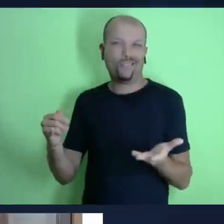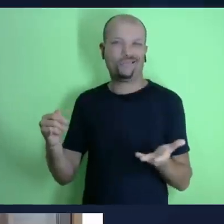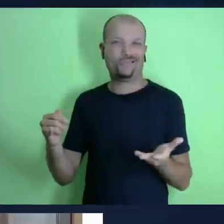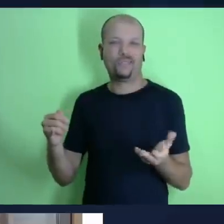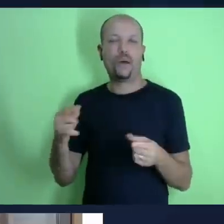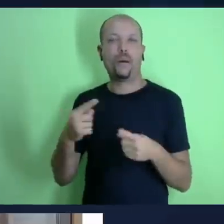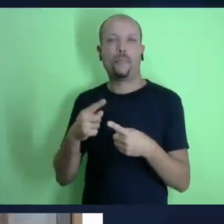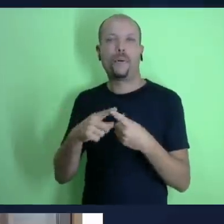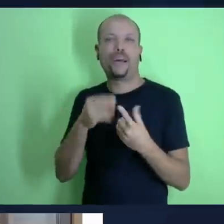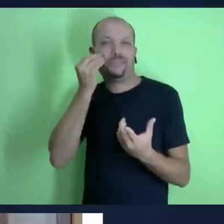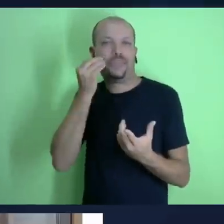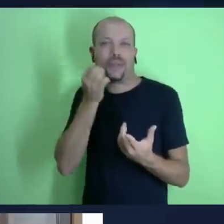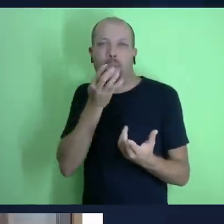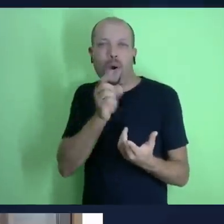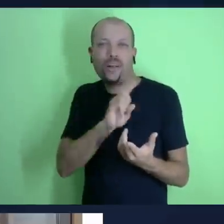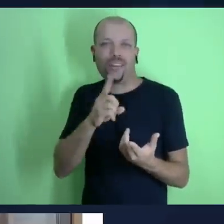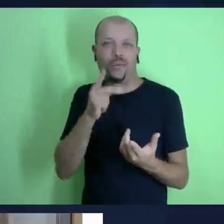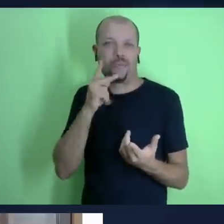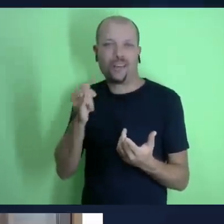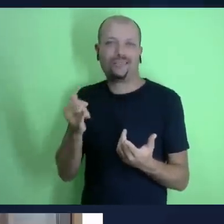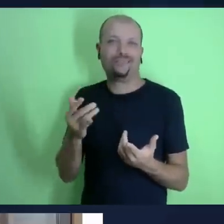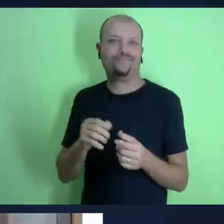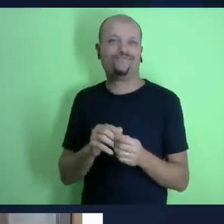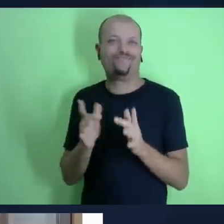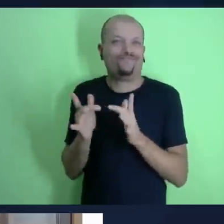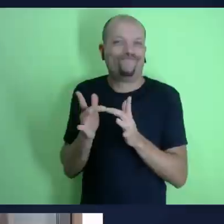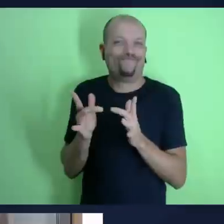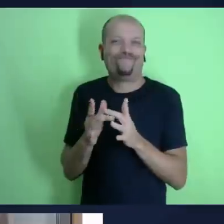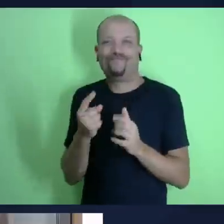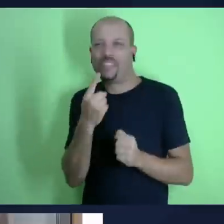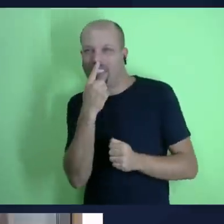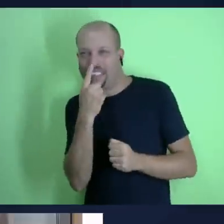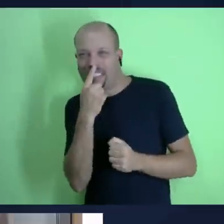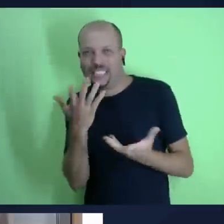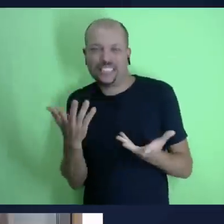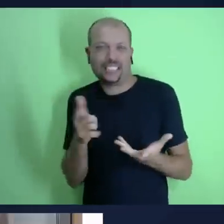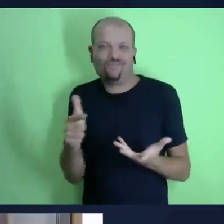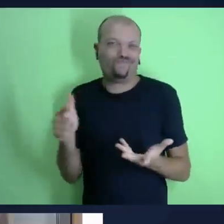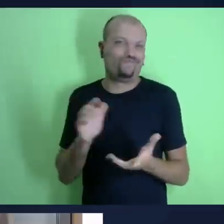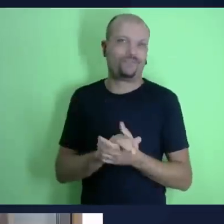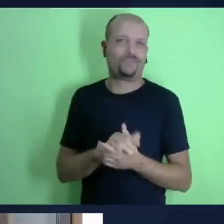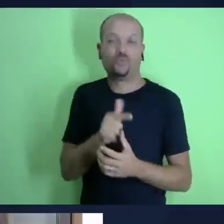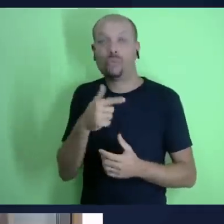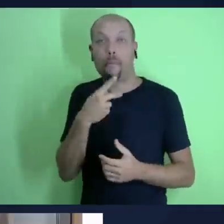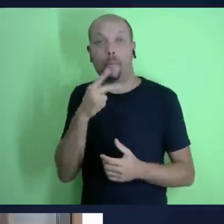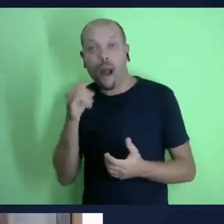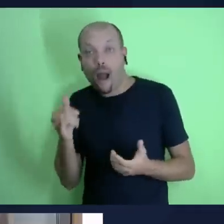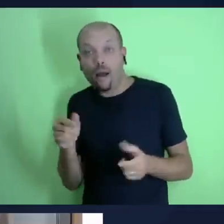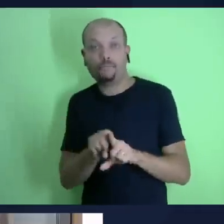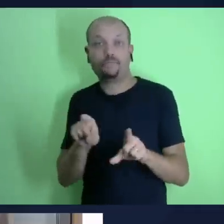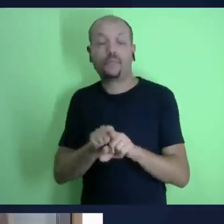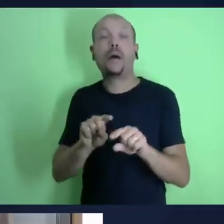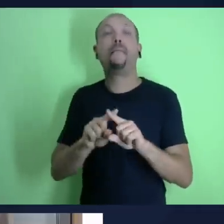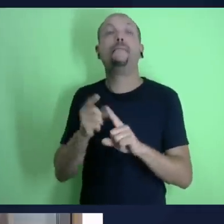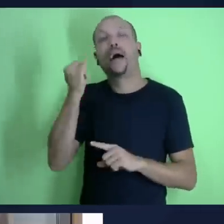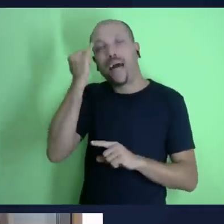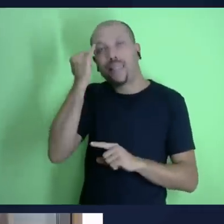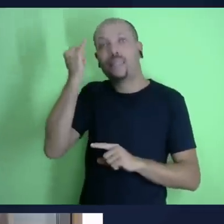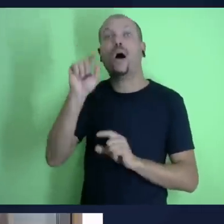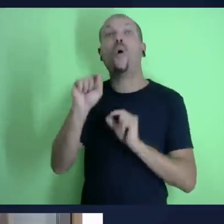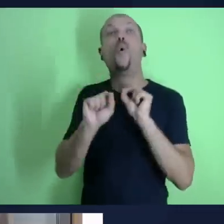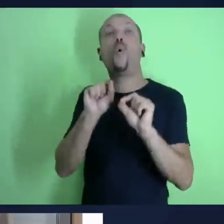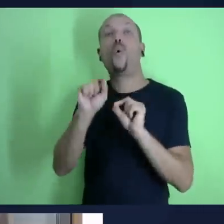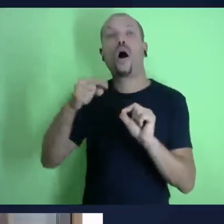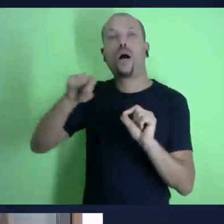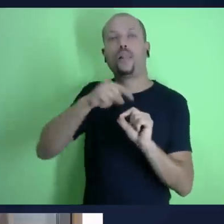parte da família de de deus e temos a deus como nosso pai isso nos remete a ideia de que nós temos